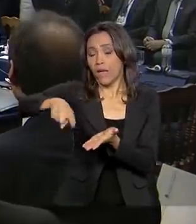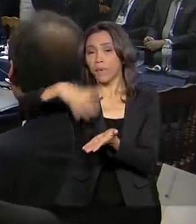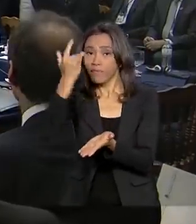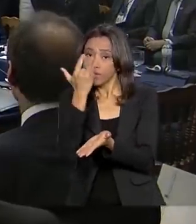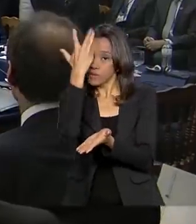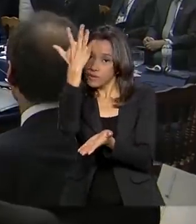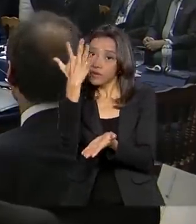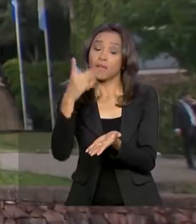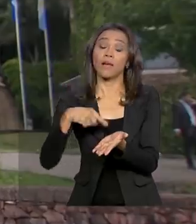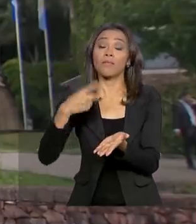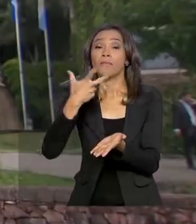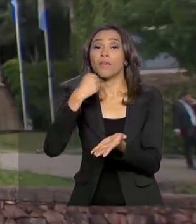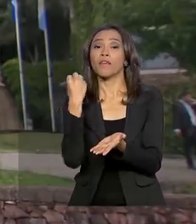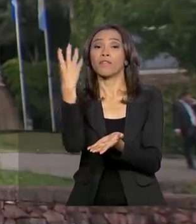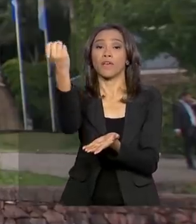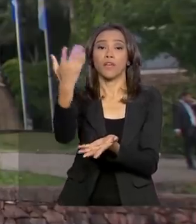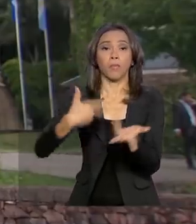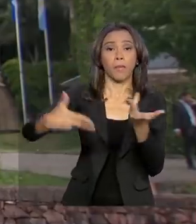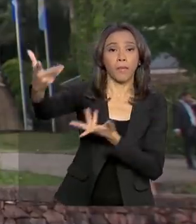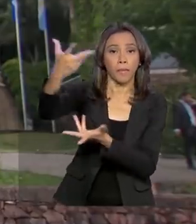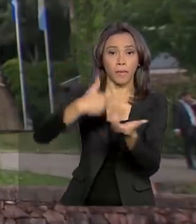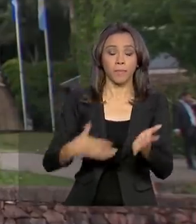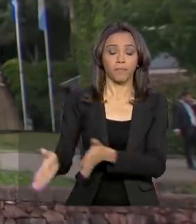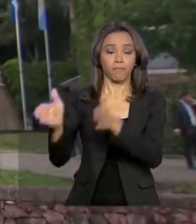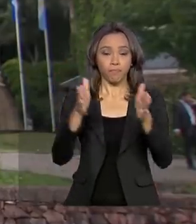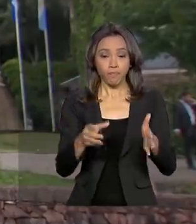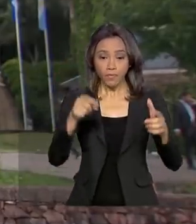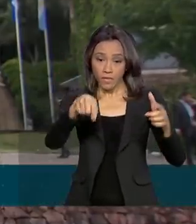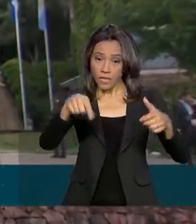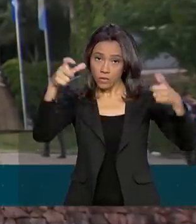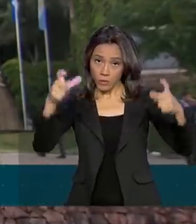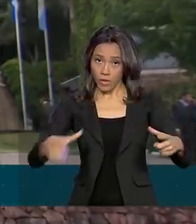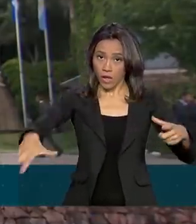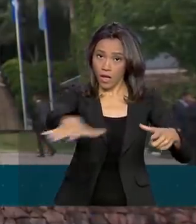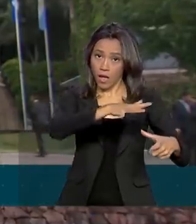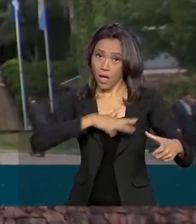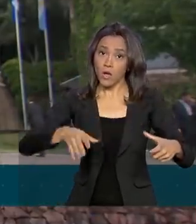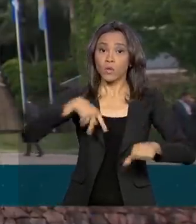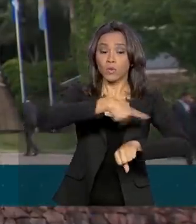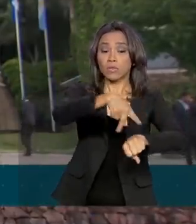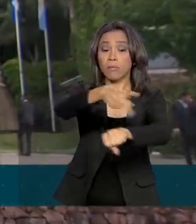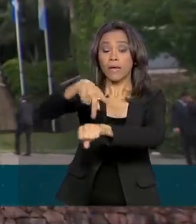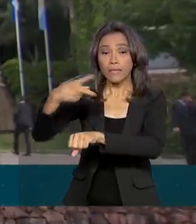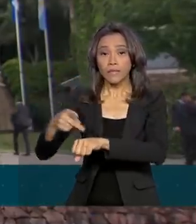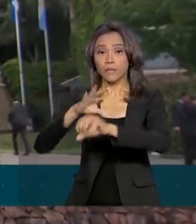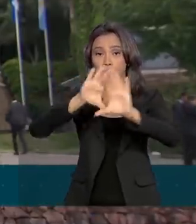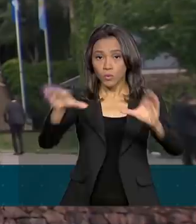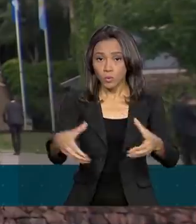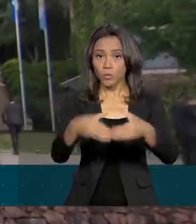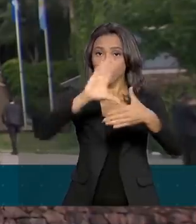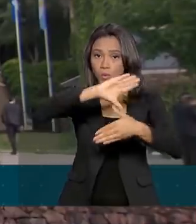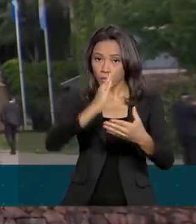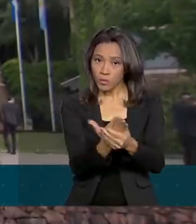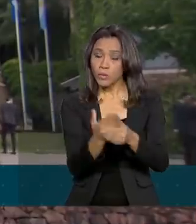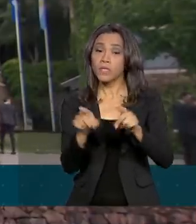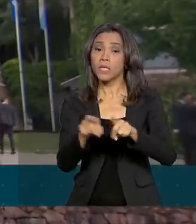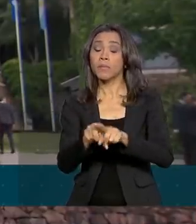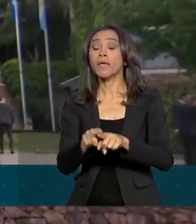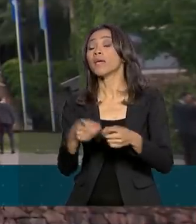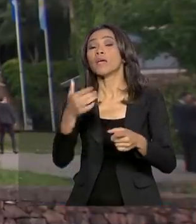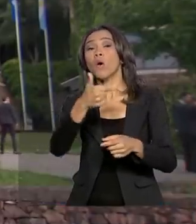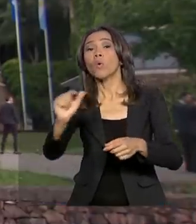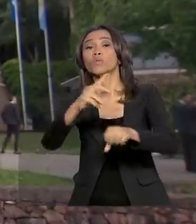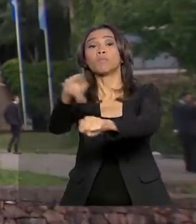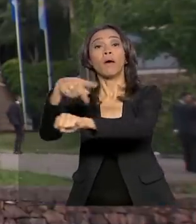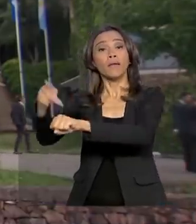países vizinhos. Durante a Cúpula do Vale dos Vinhedos, os países membros e associados reforçaram a importância